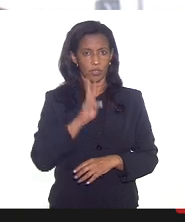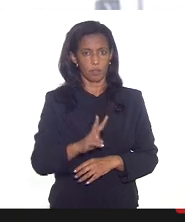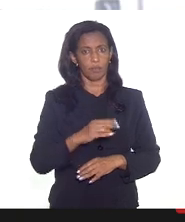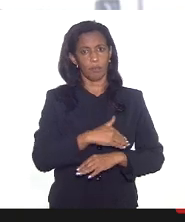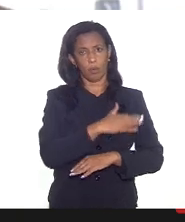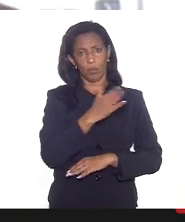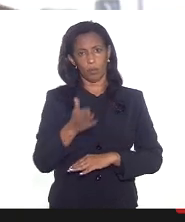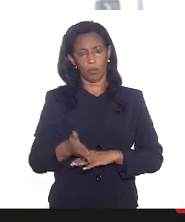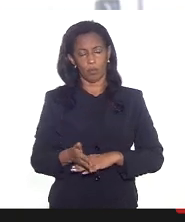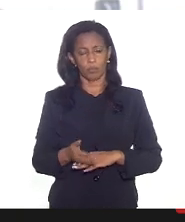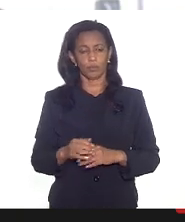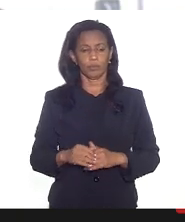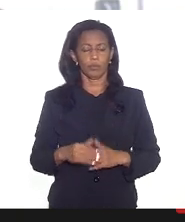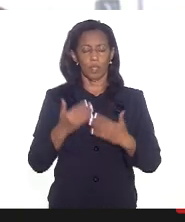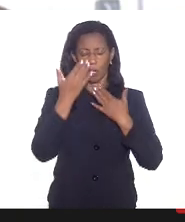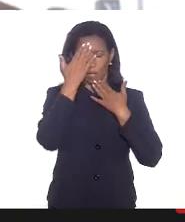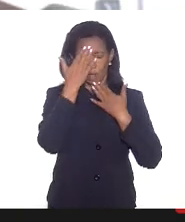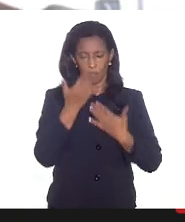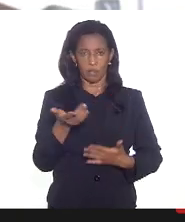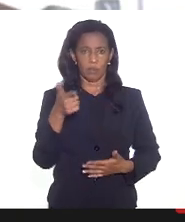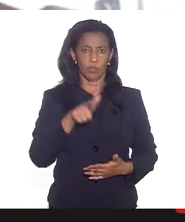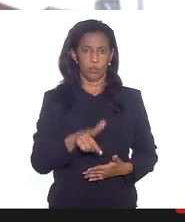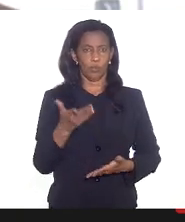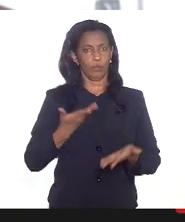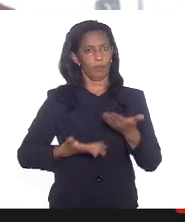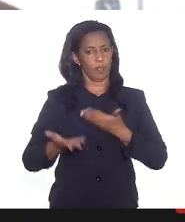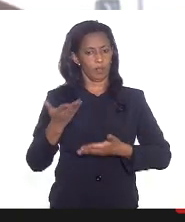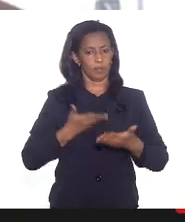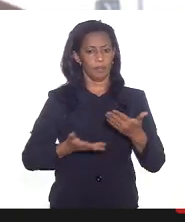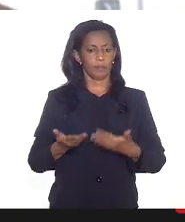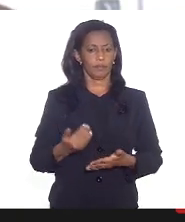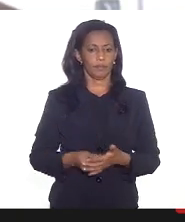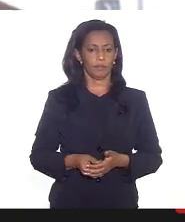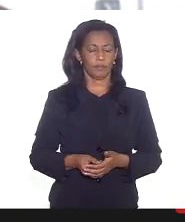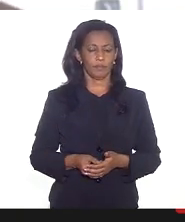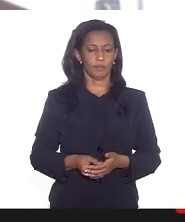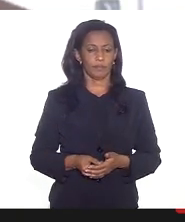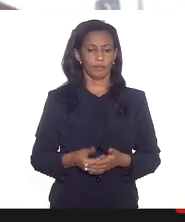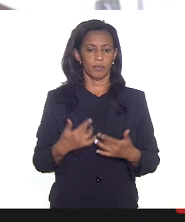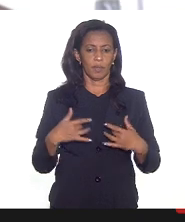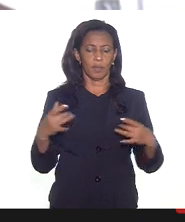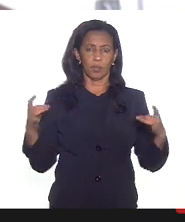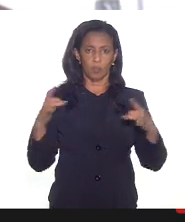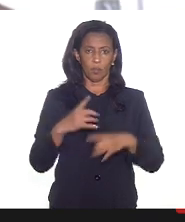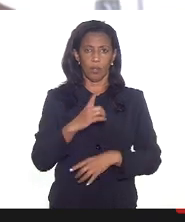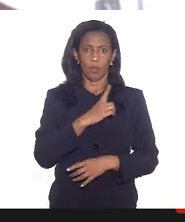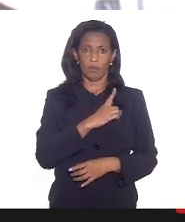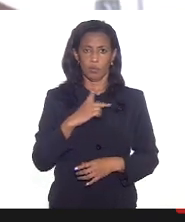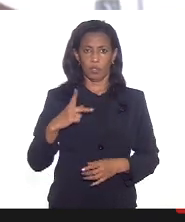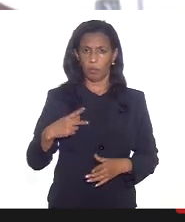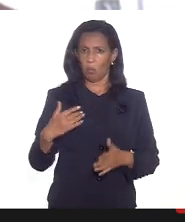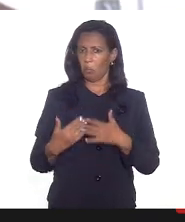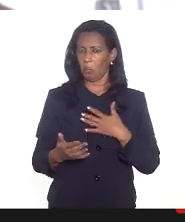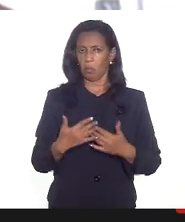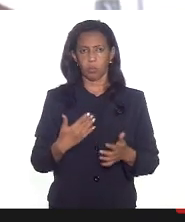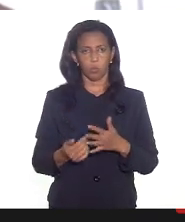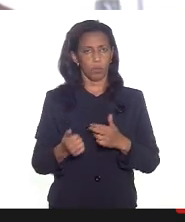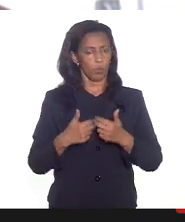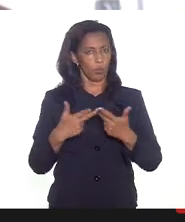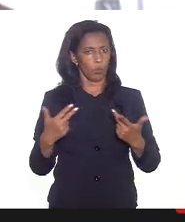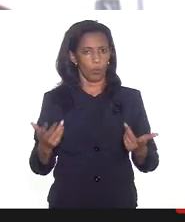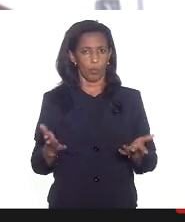ao longo desse período agradeço mais uma vez a participação e dispõe também a defensoria pública para qualquer outra